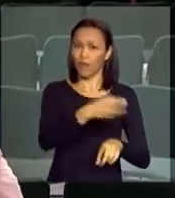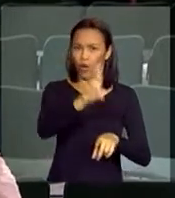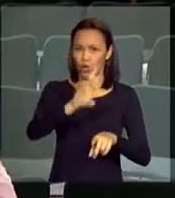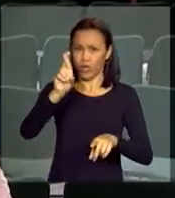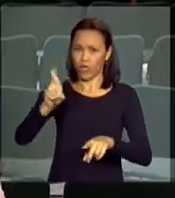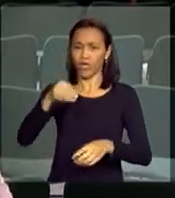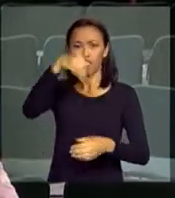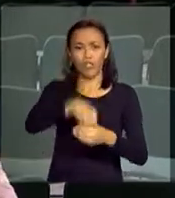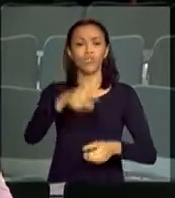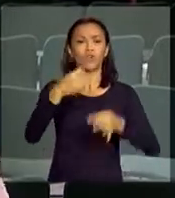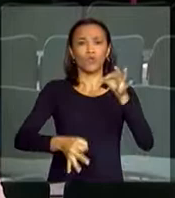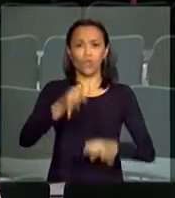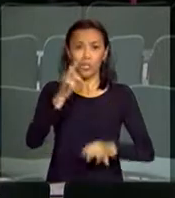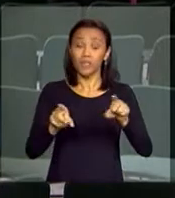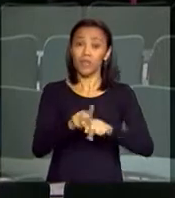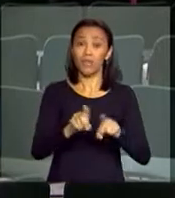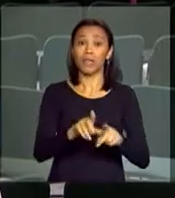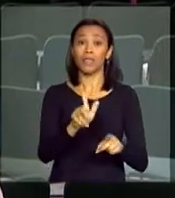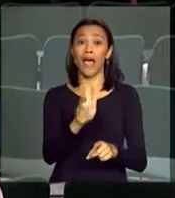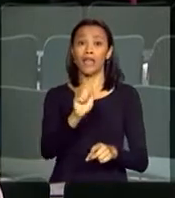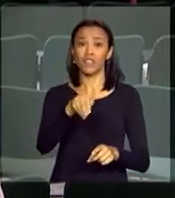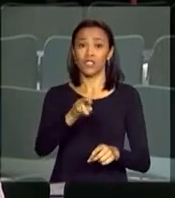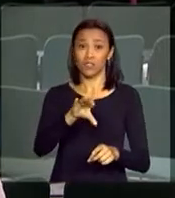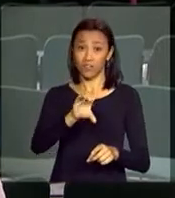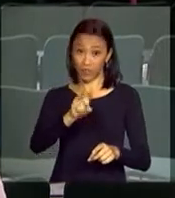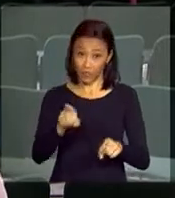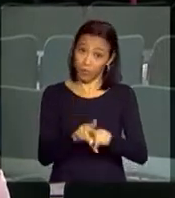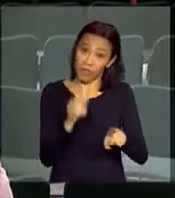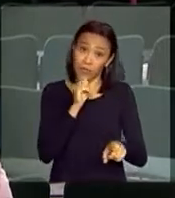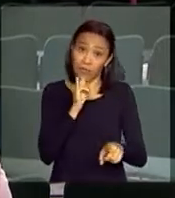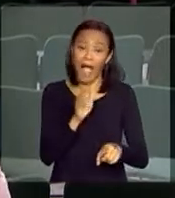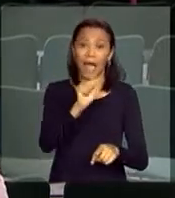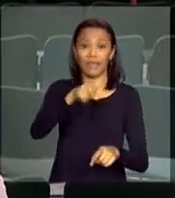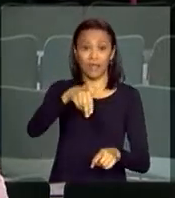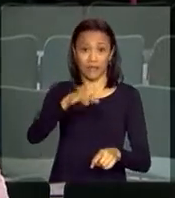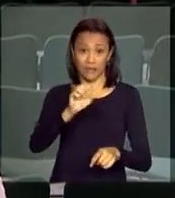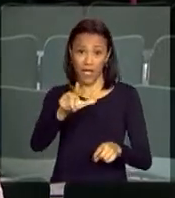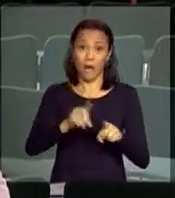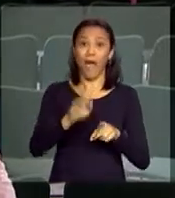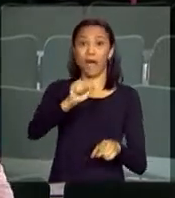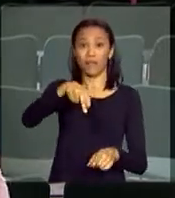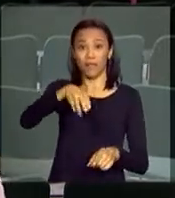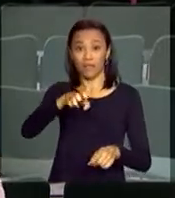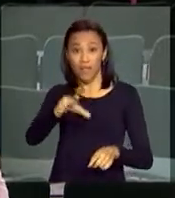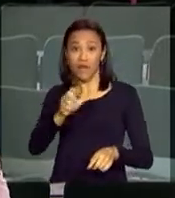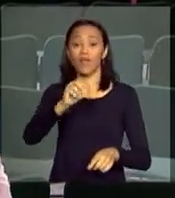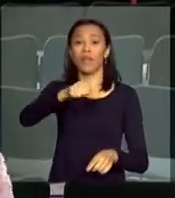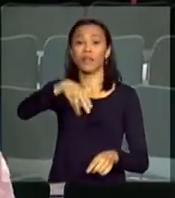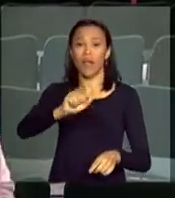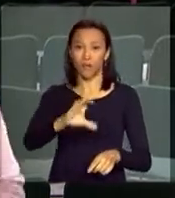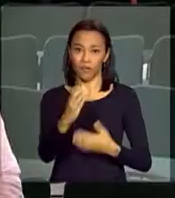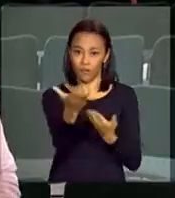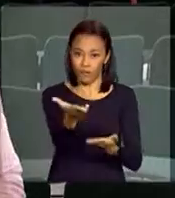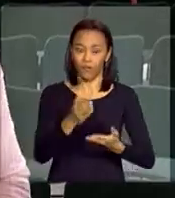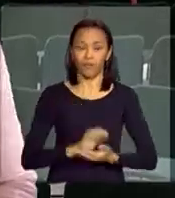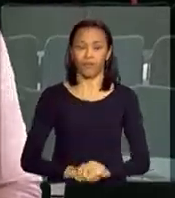Ministério da Justiça e das agências reguladoras de serviços públicos, como a Anatel, o Anel e a Anac. Malu.